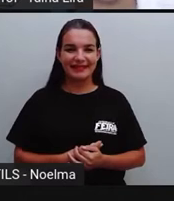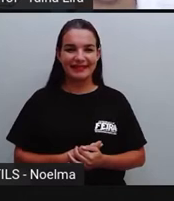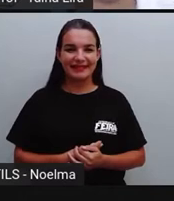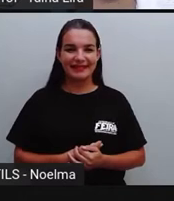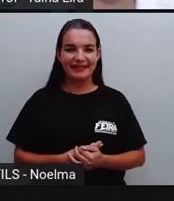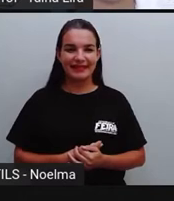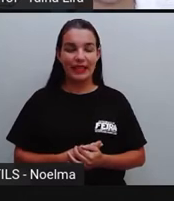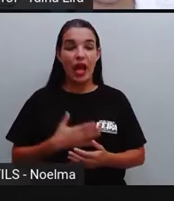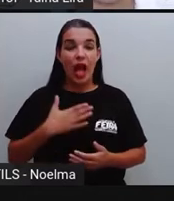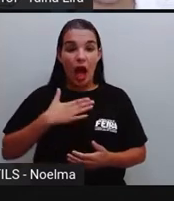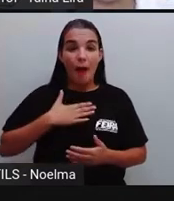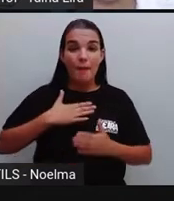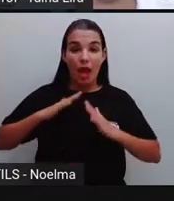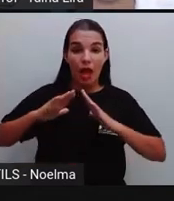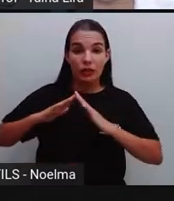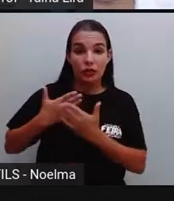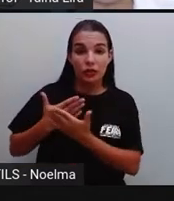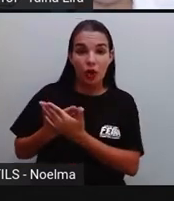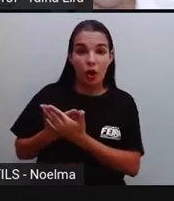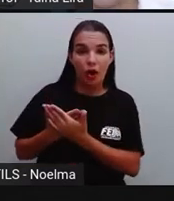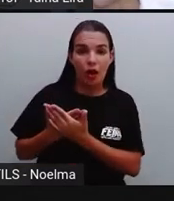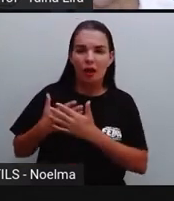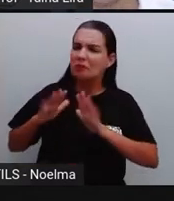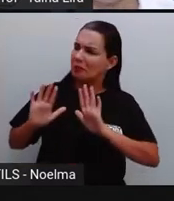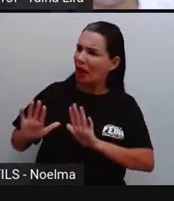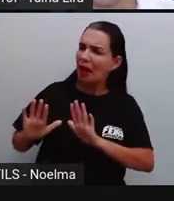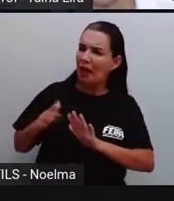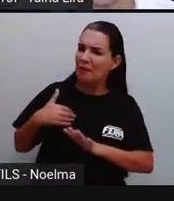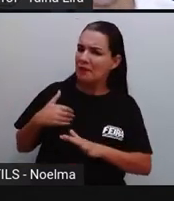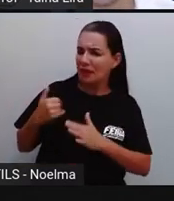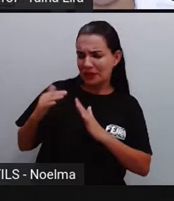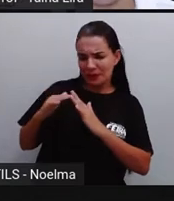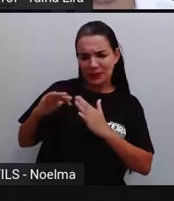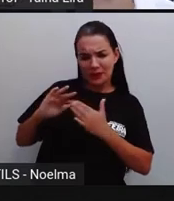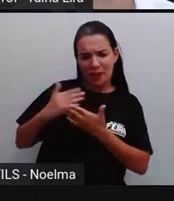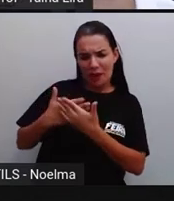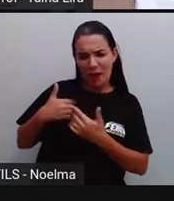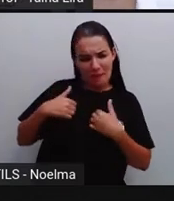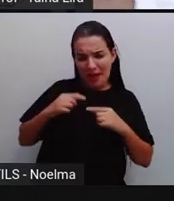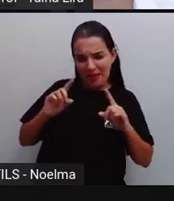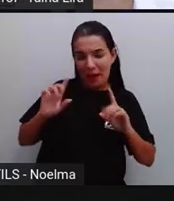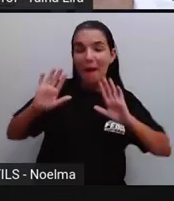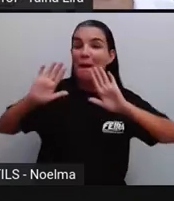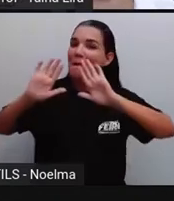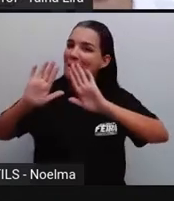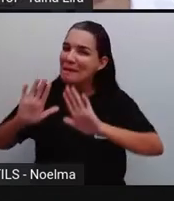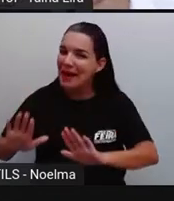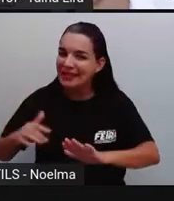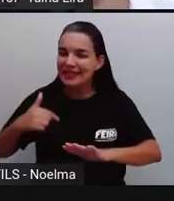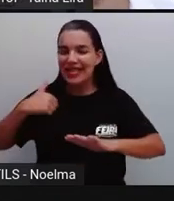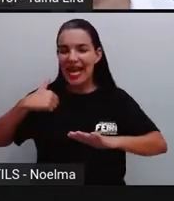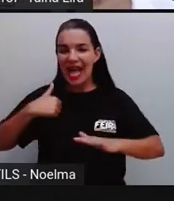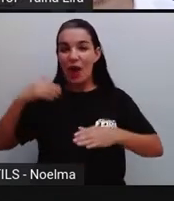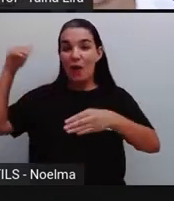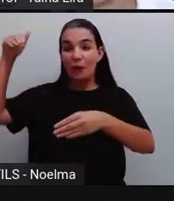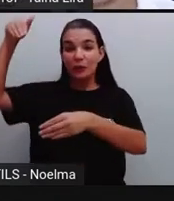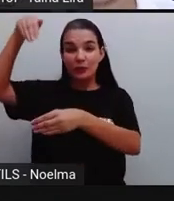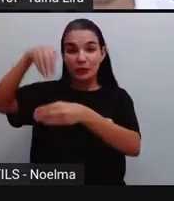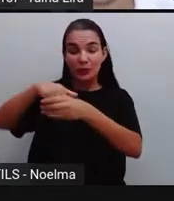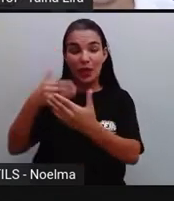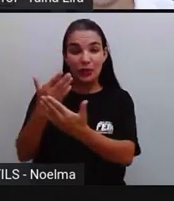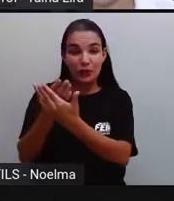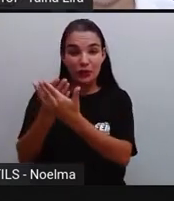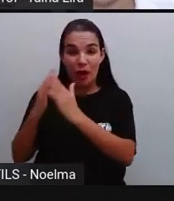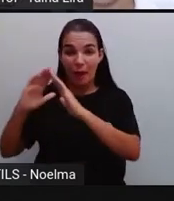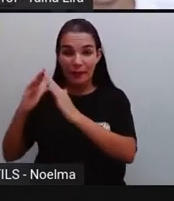A minha escola, quer dizer, a escola não é minha, mas a escola onde eu estudo fica perto